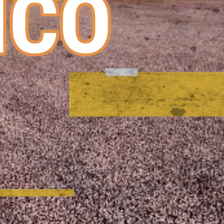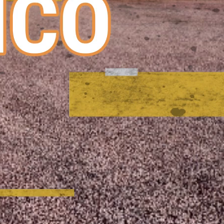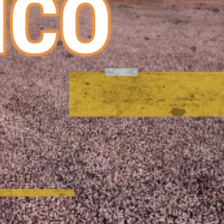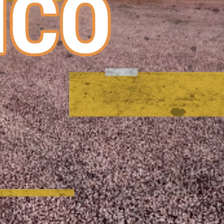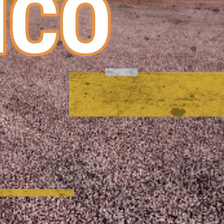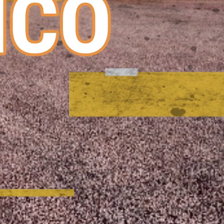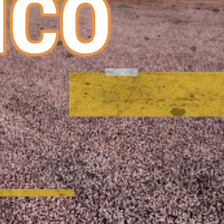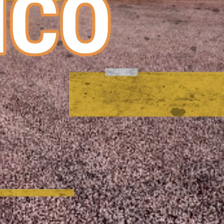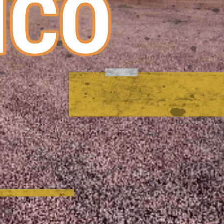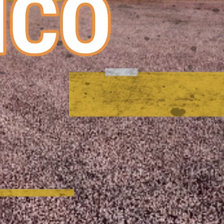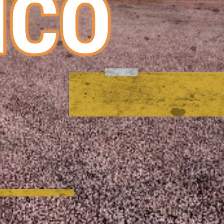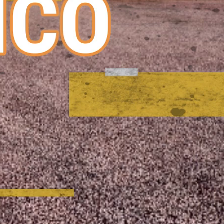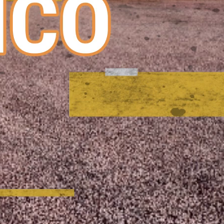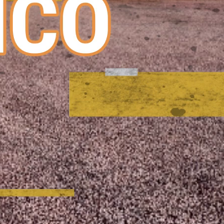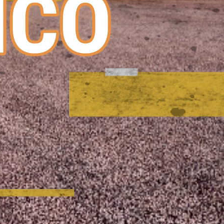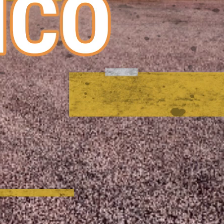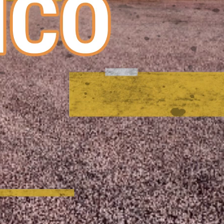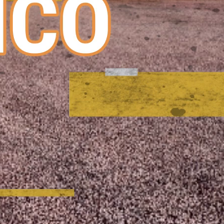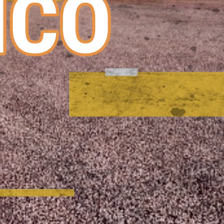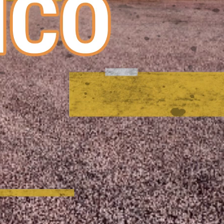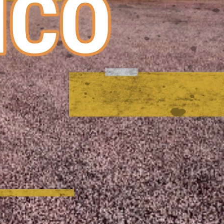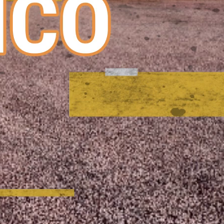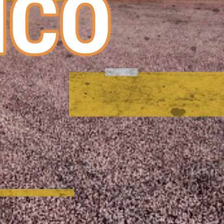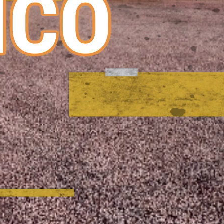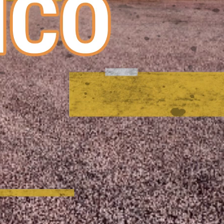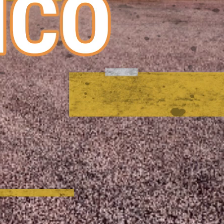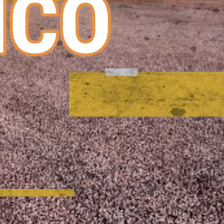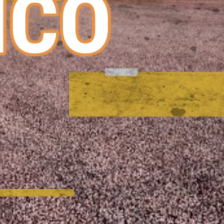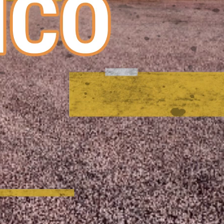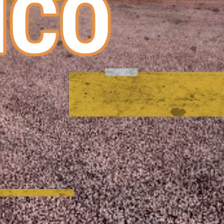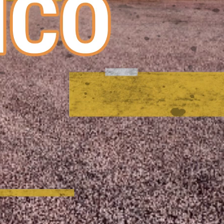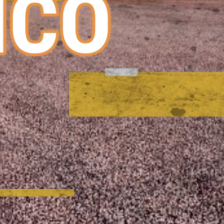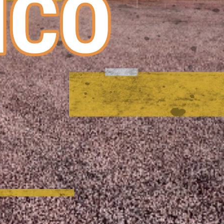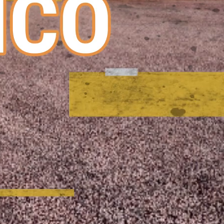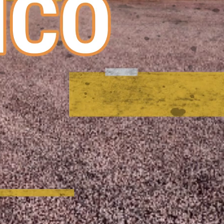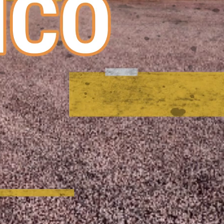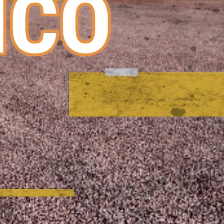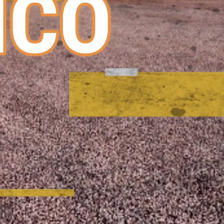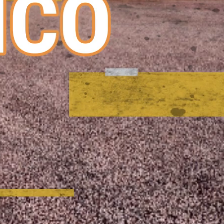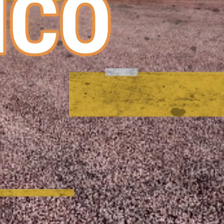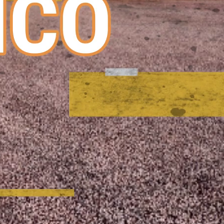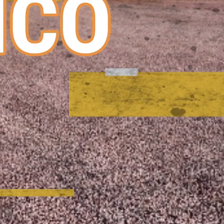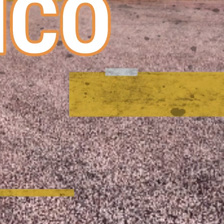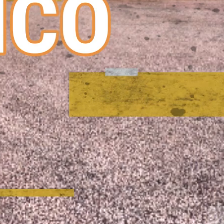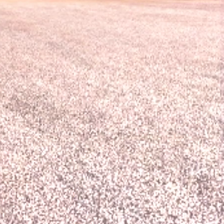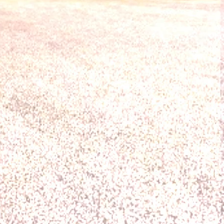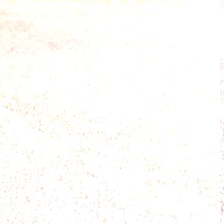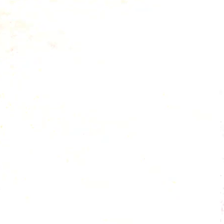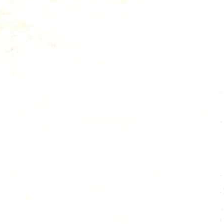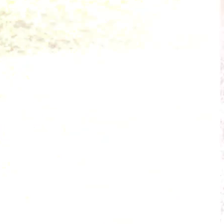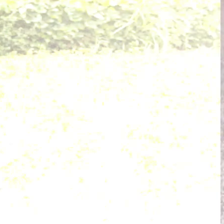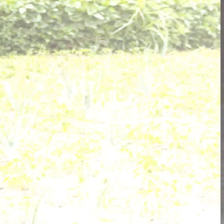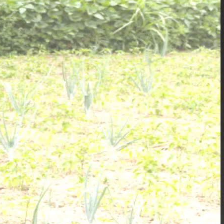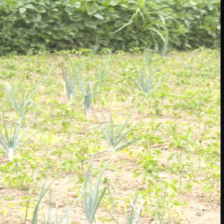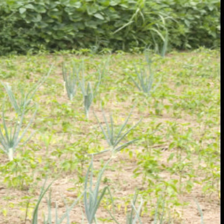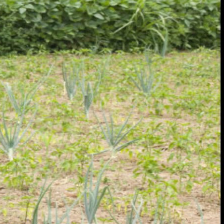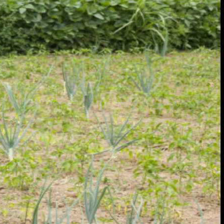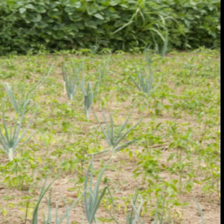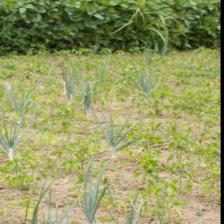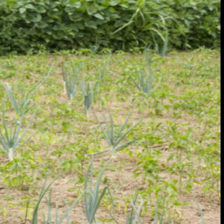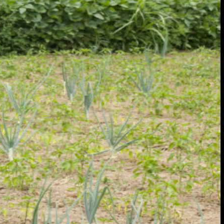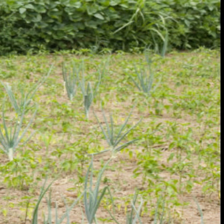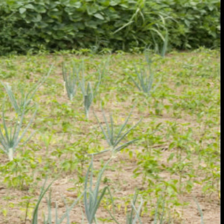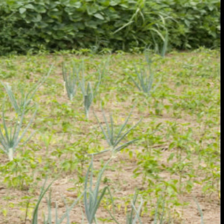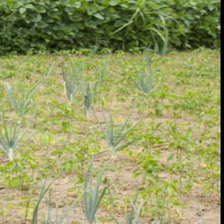Aquele que por muitos anos foram abandonados pelos governos passados e que não tinha estrada para escoar a produção e nem meios de melhorias no campo.